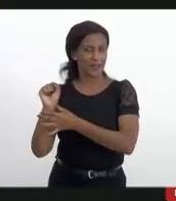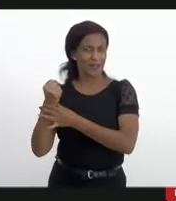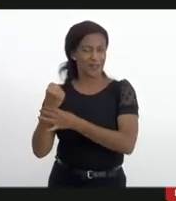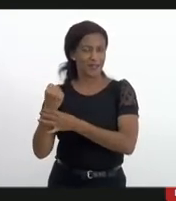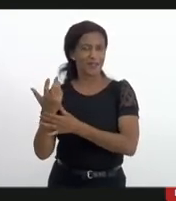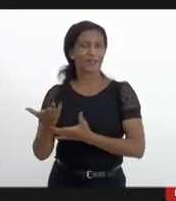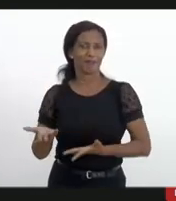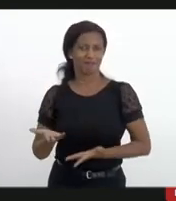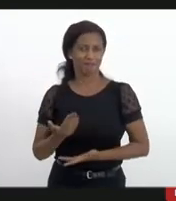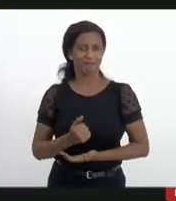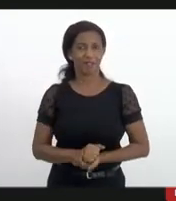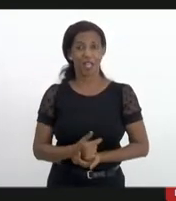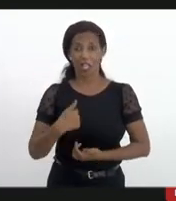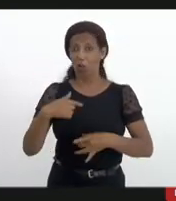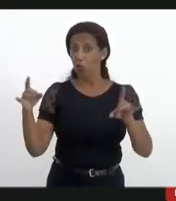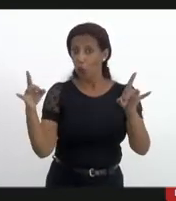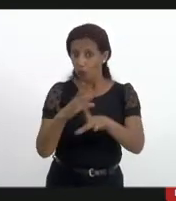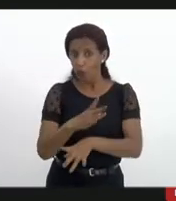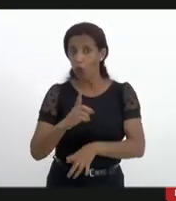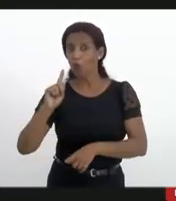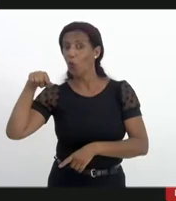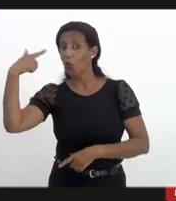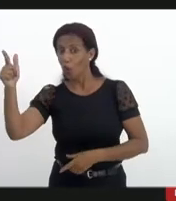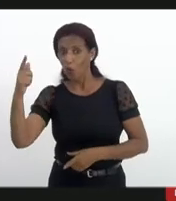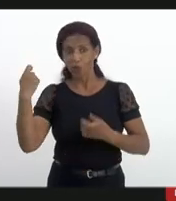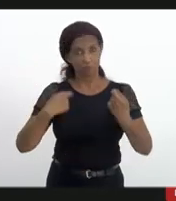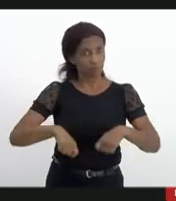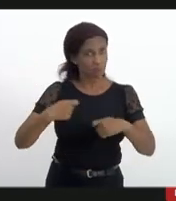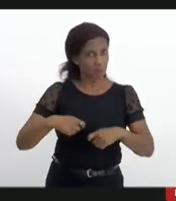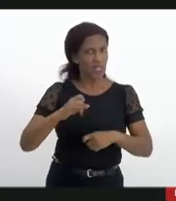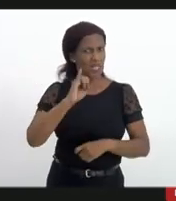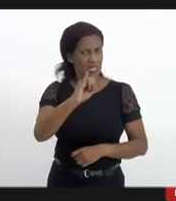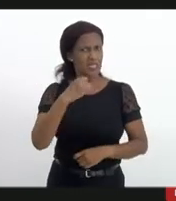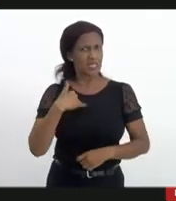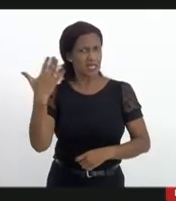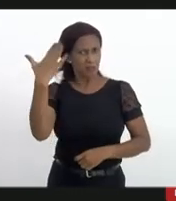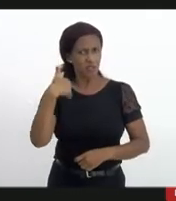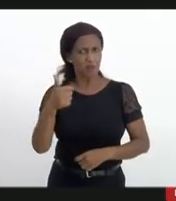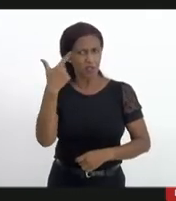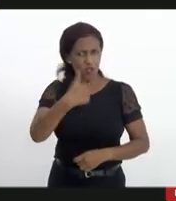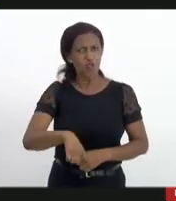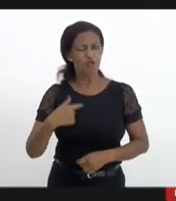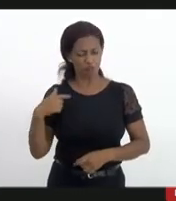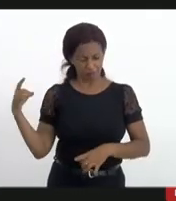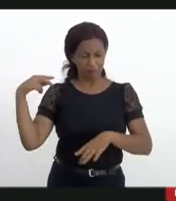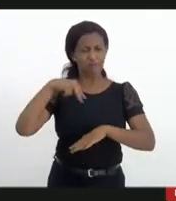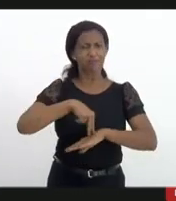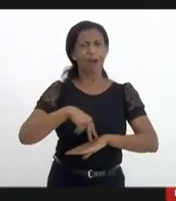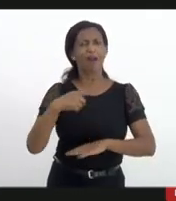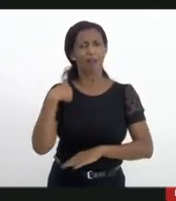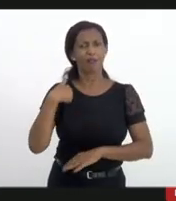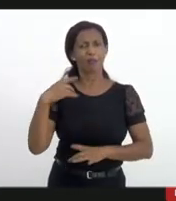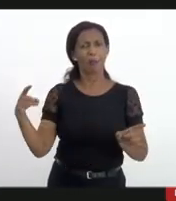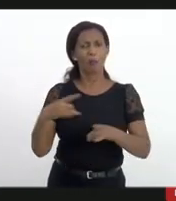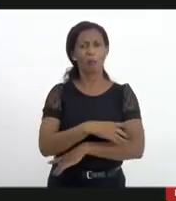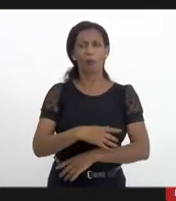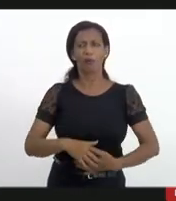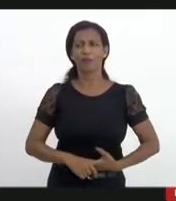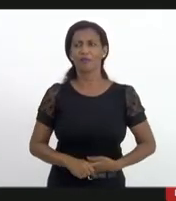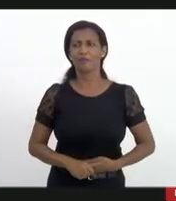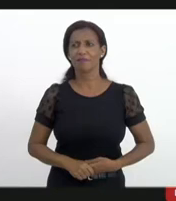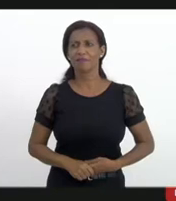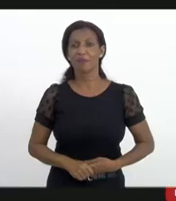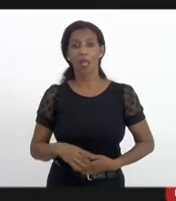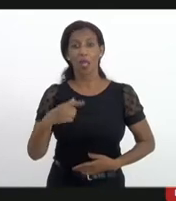Polícia Civil eu estou à disposição qualquer outra necessidade que tenho se quiserem convocar de novo eu estou inteiramente à disposição eu posso